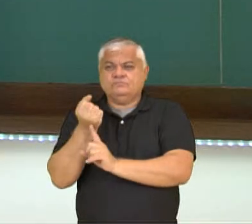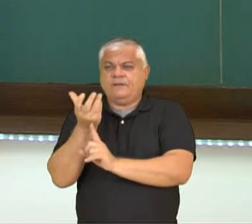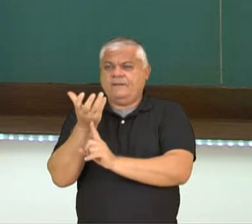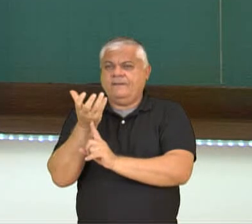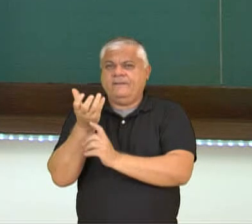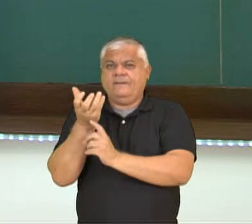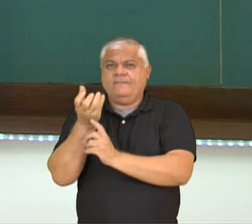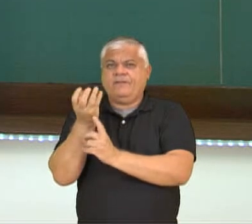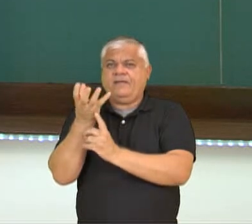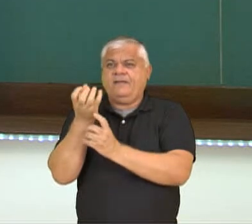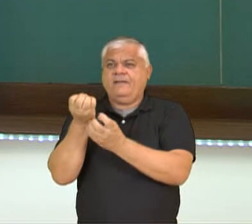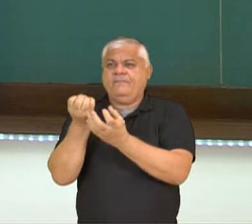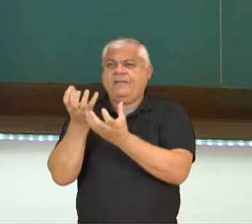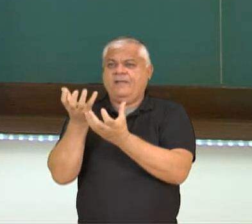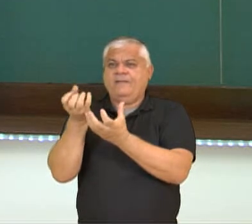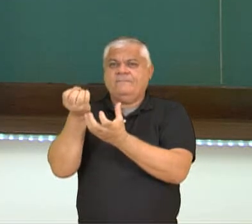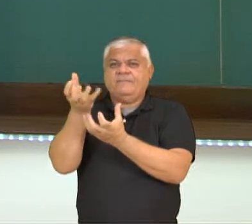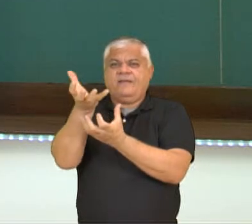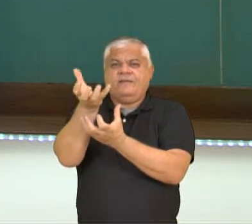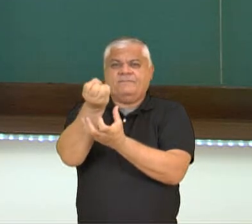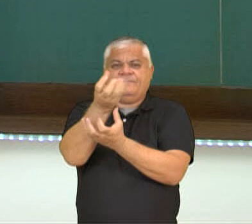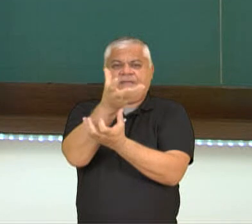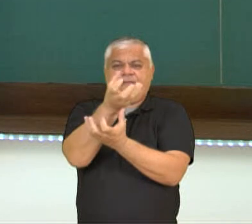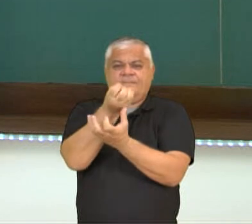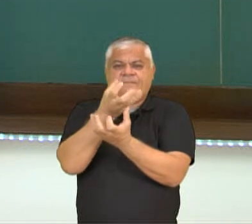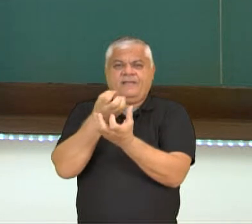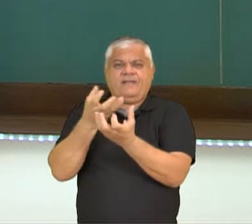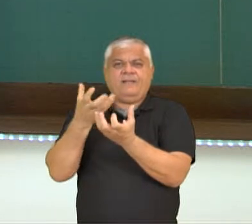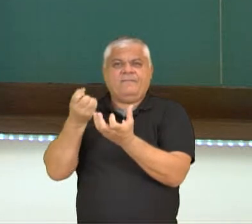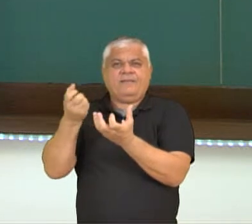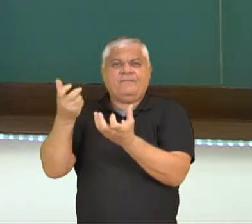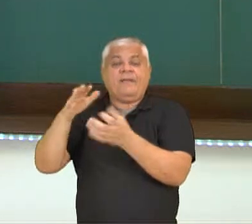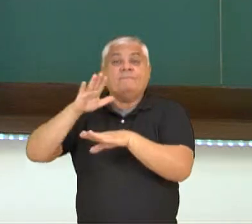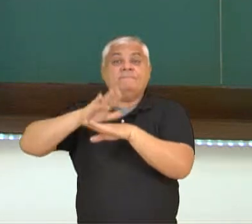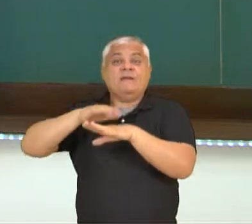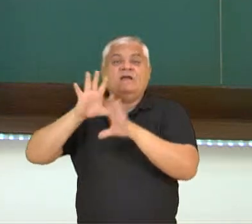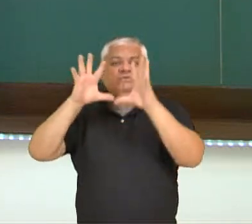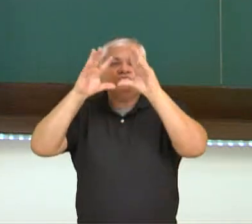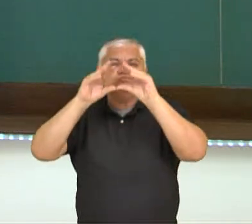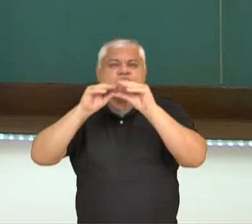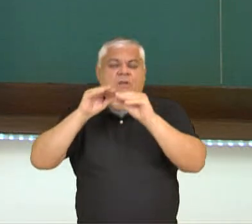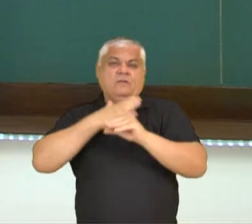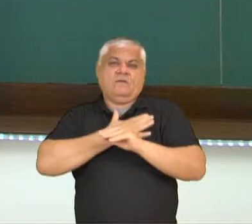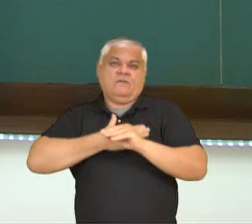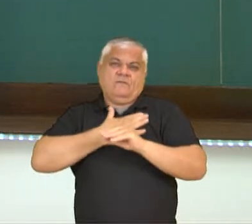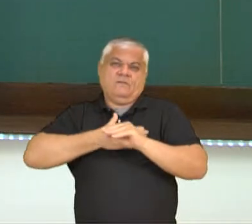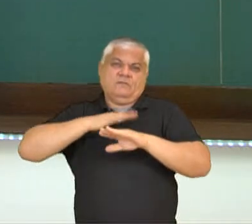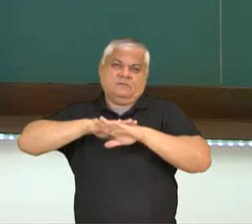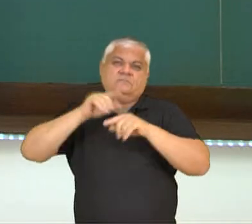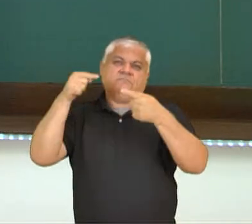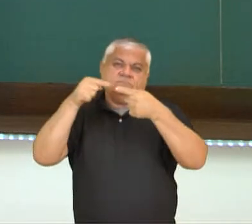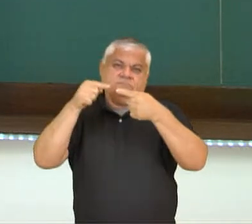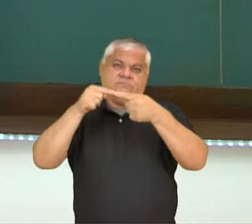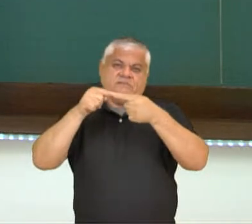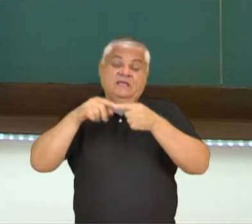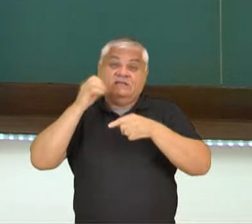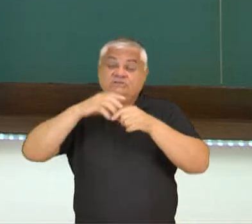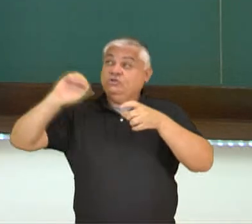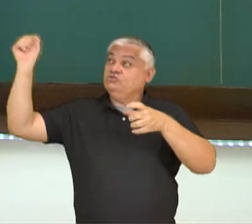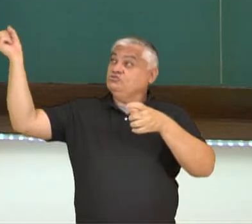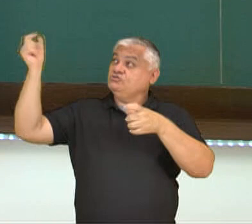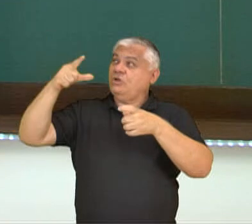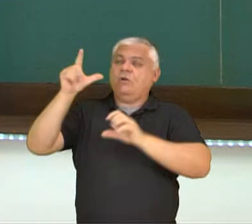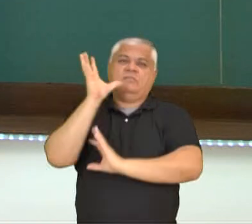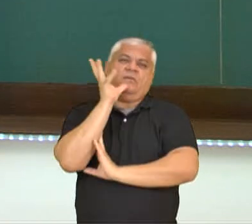no dia que é curto. Quando tem menos horas de dia e mais horas de noite. Já nos outros períodos, já não